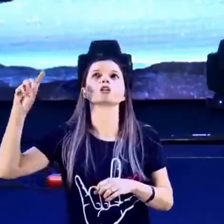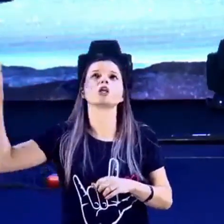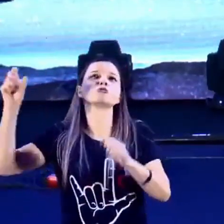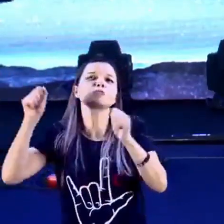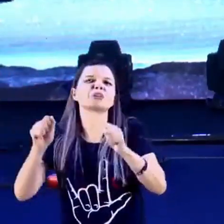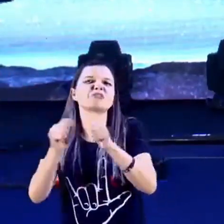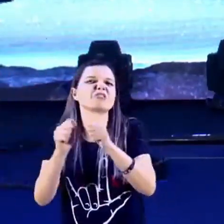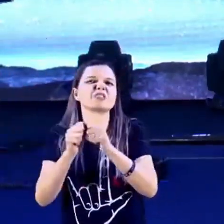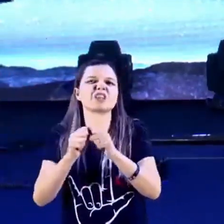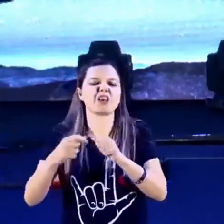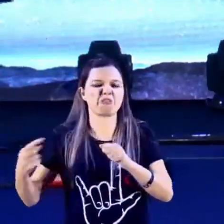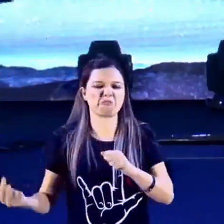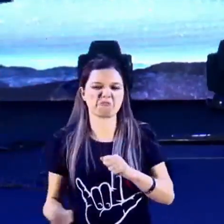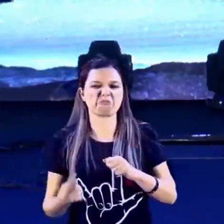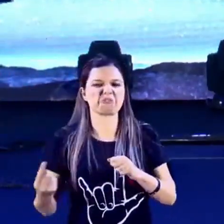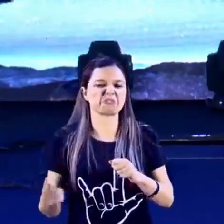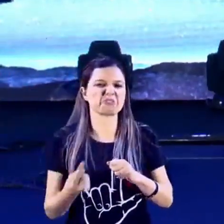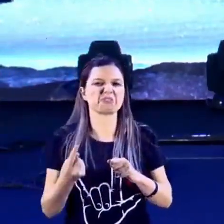infinitamente